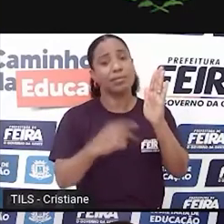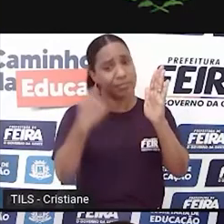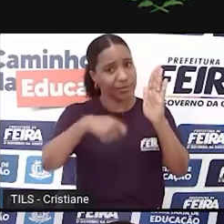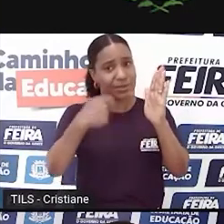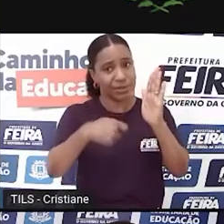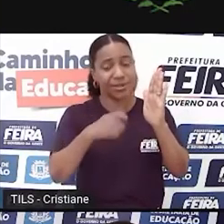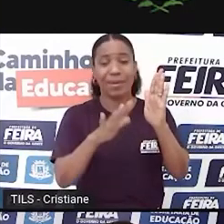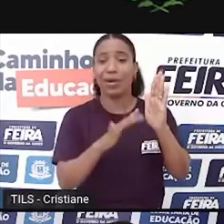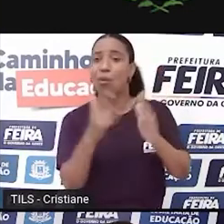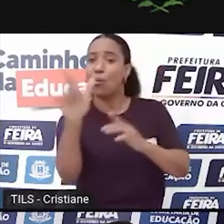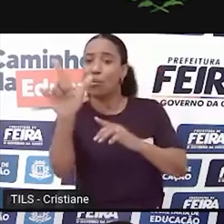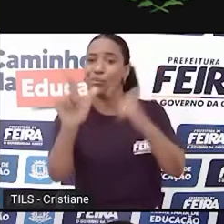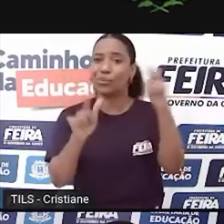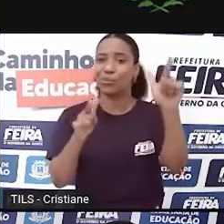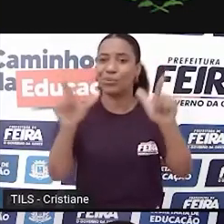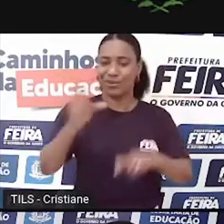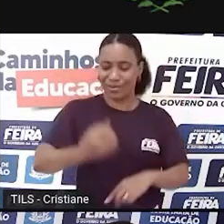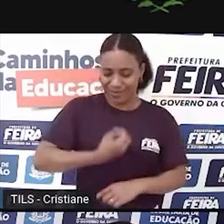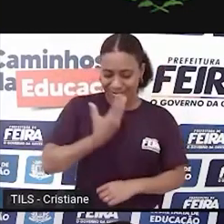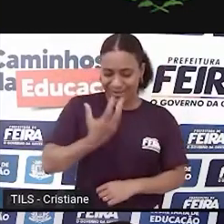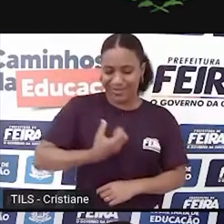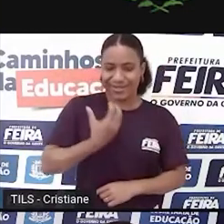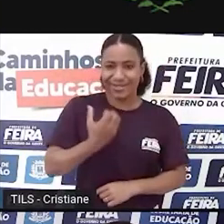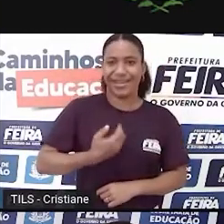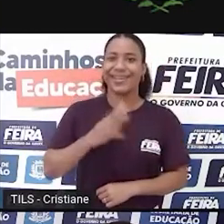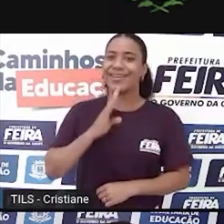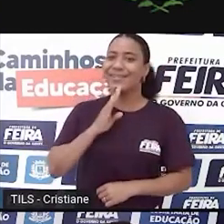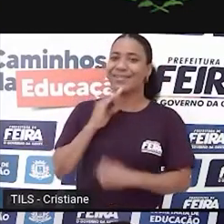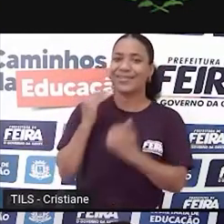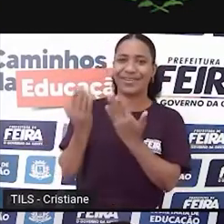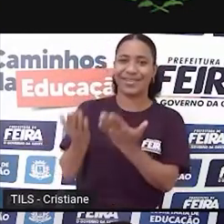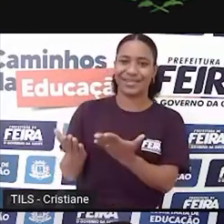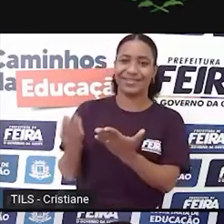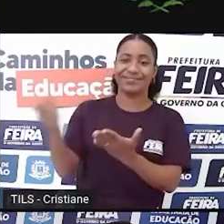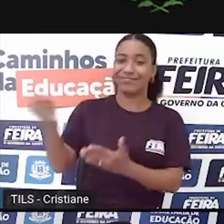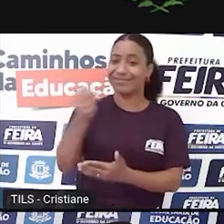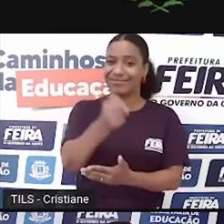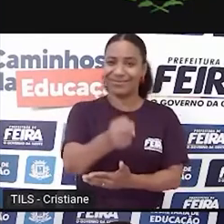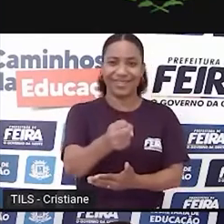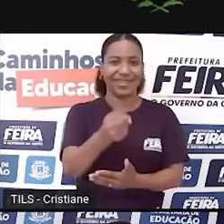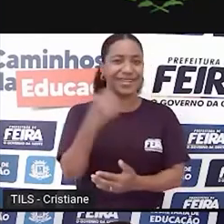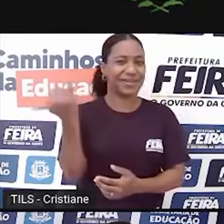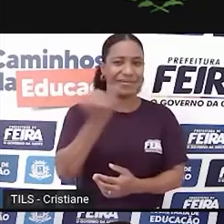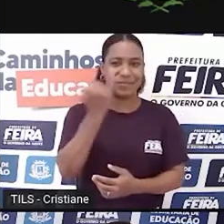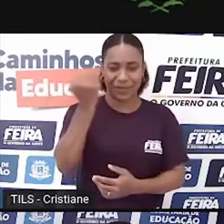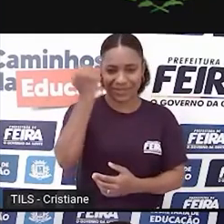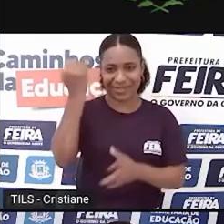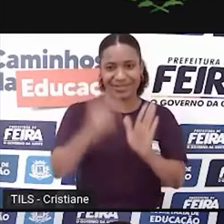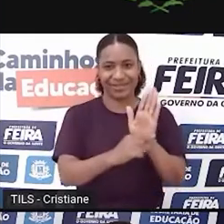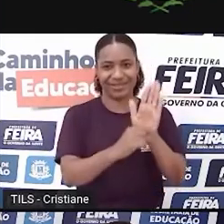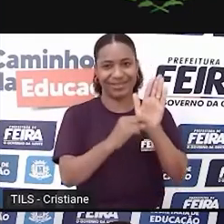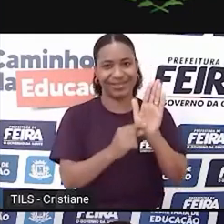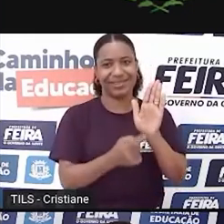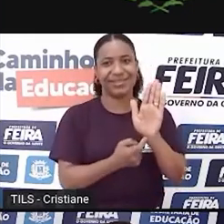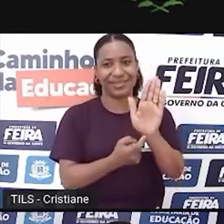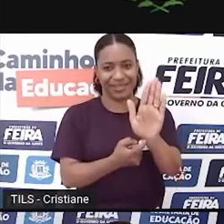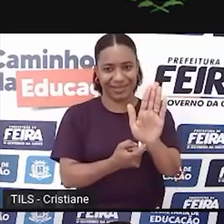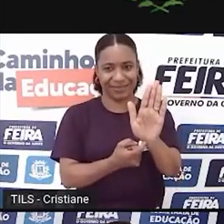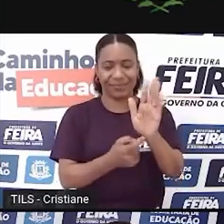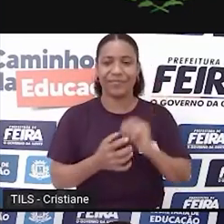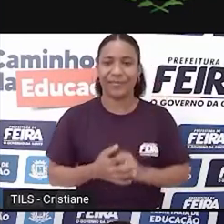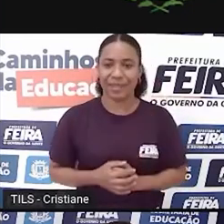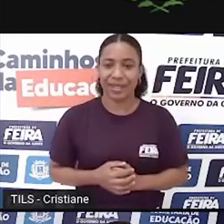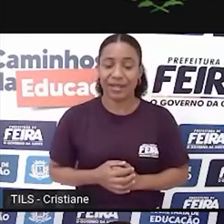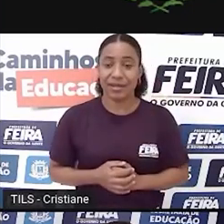se sintam representados. E aí a gente tem, se a gente for pensar na historiografia da literatura